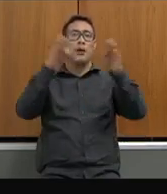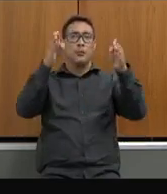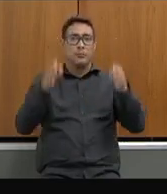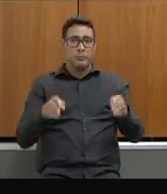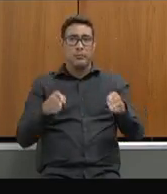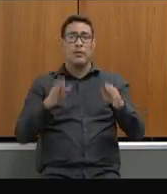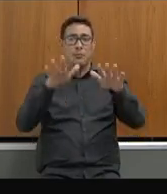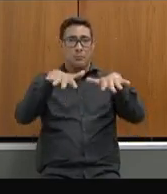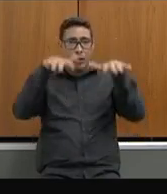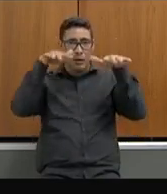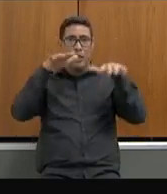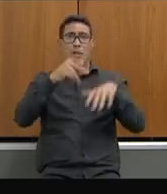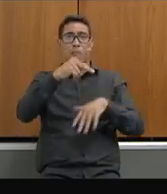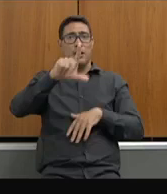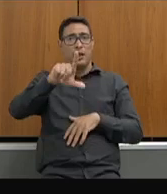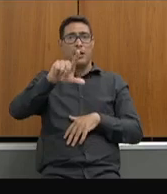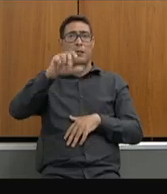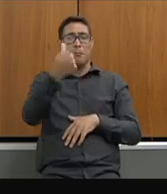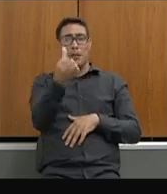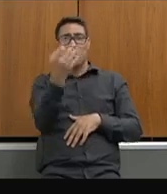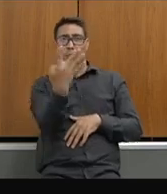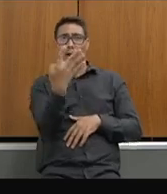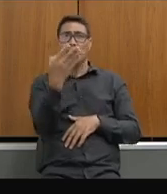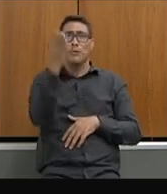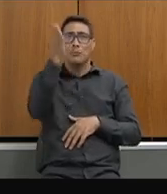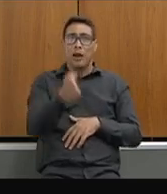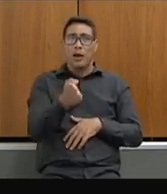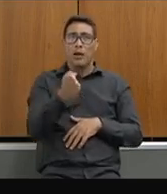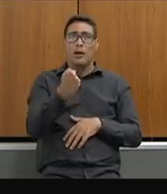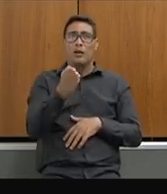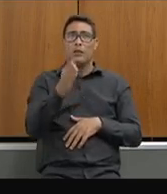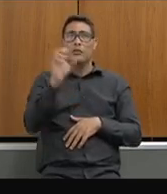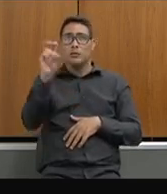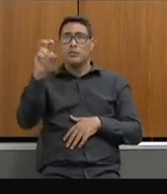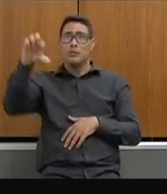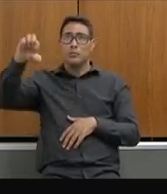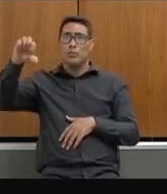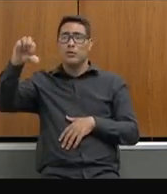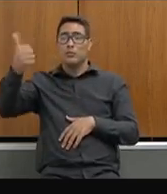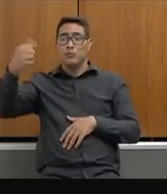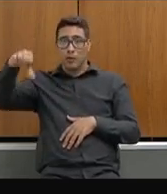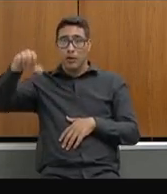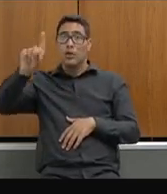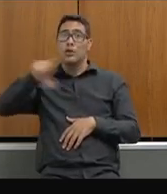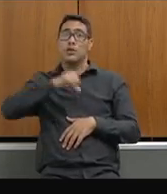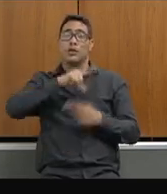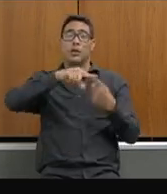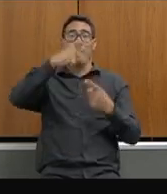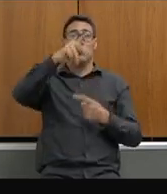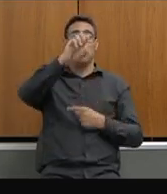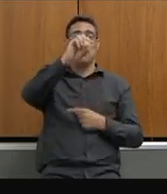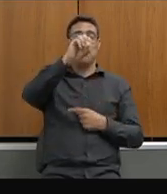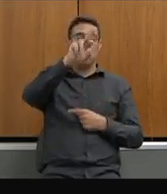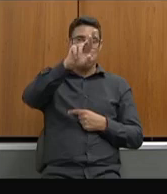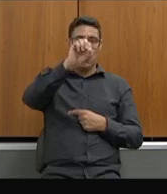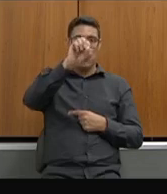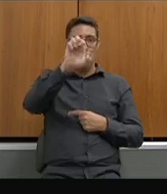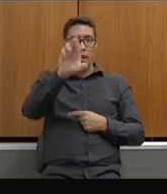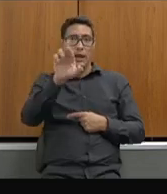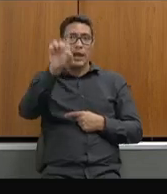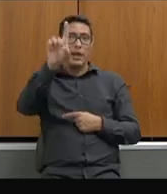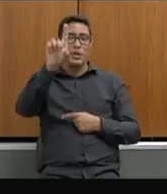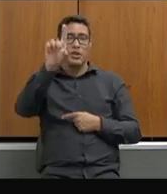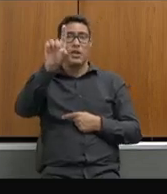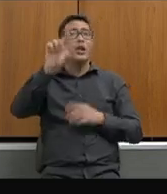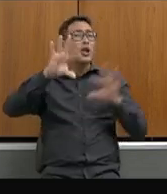645 barra 2019 que é para o PROERDE e ser presente em todas as escolas públicas